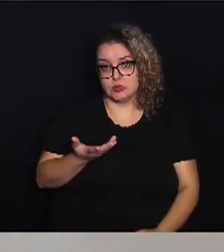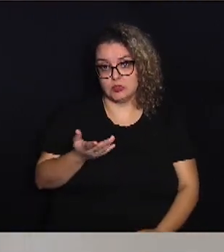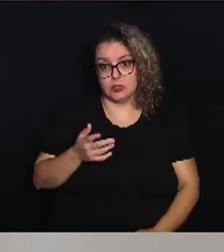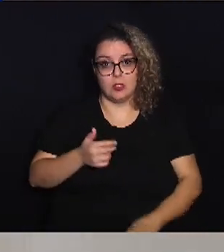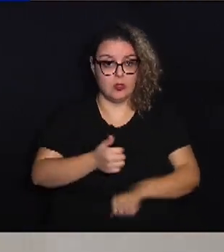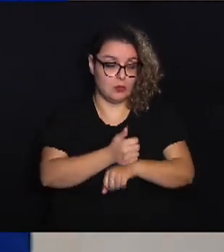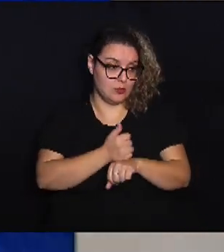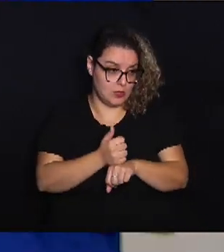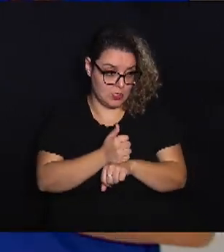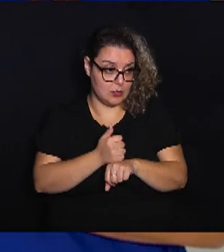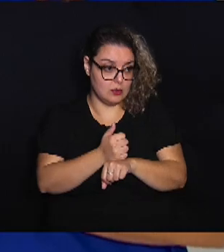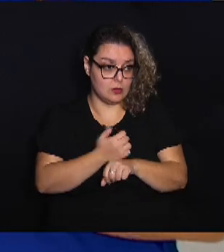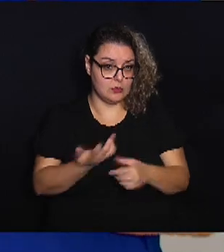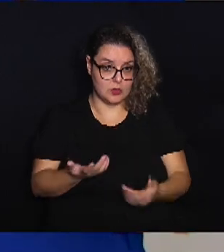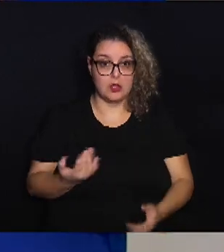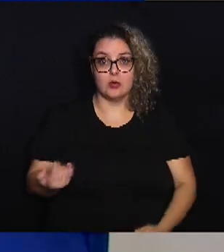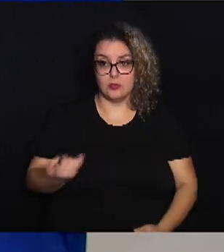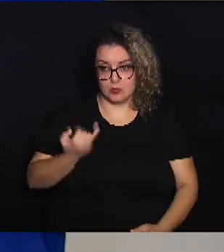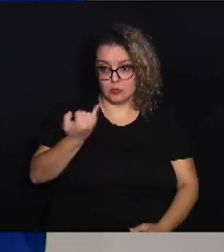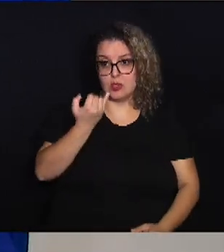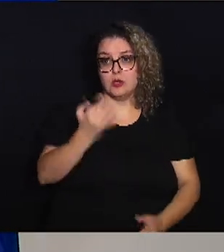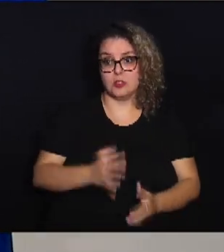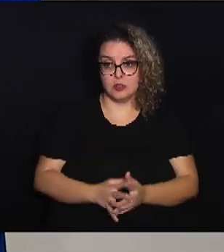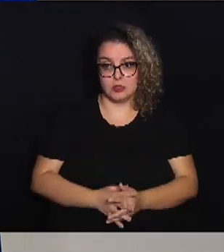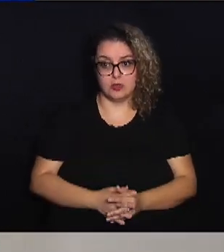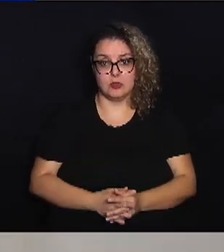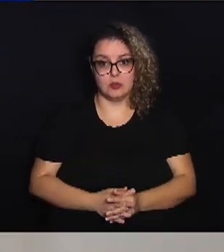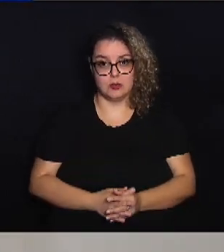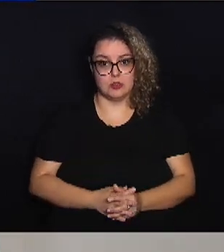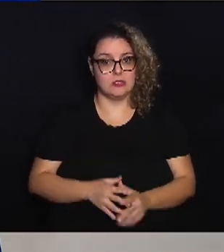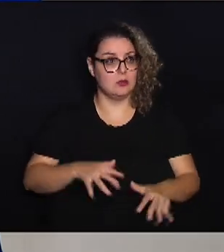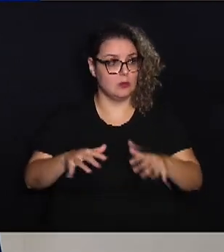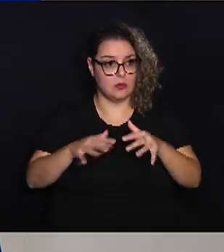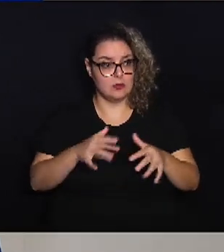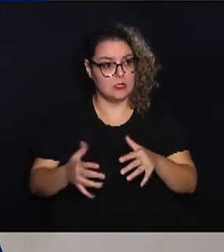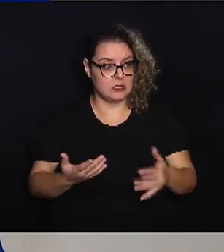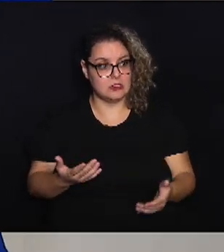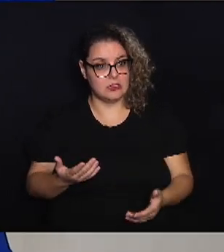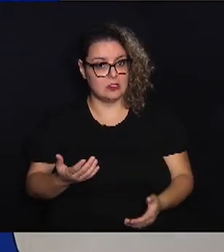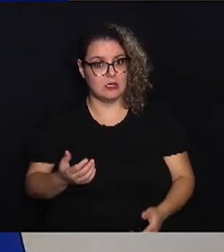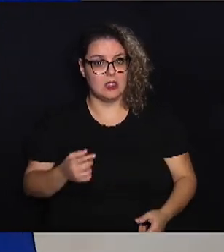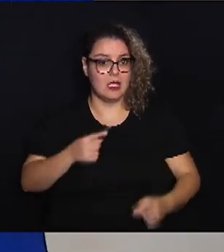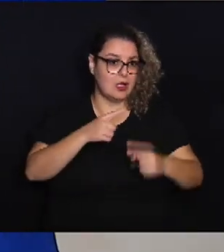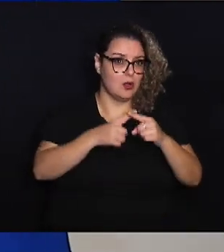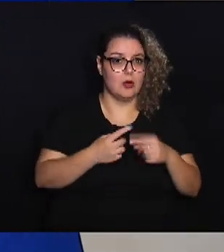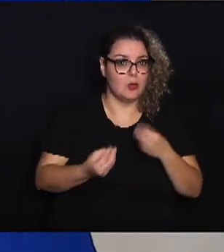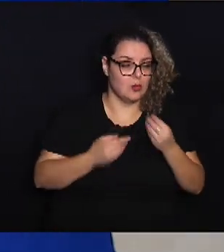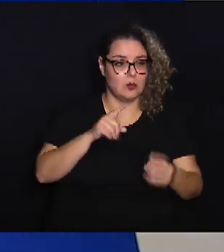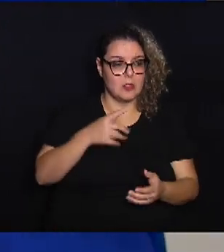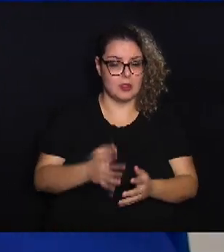muito importante. Como está? Está movimentado? Está aquecido? É concorrido? Como que é isso aí? Olha,